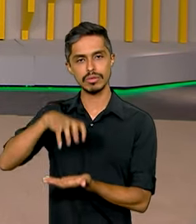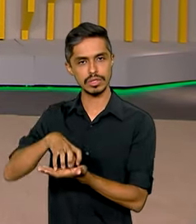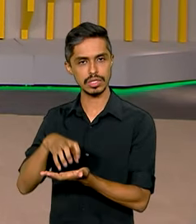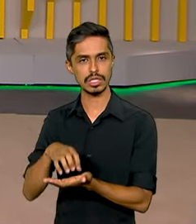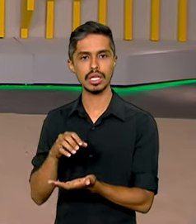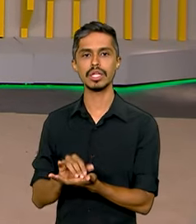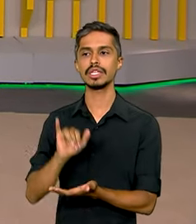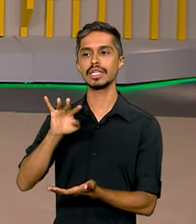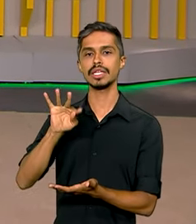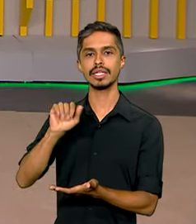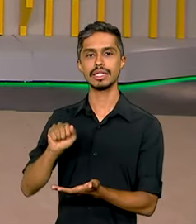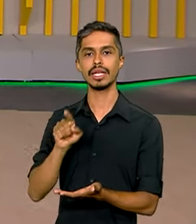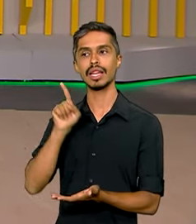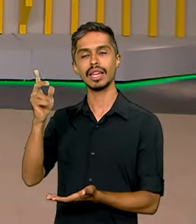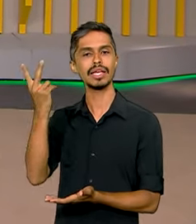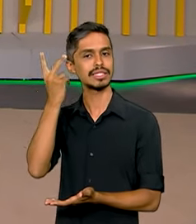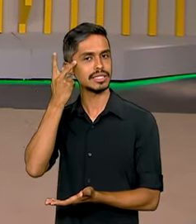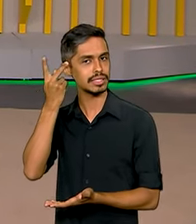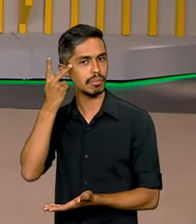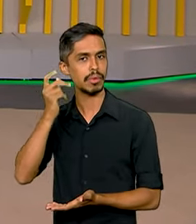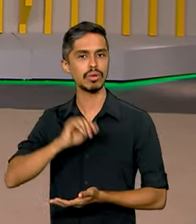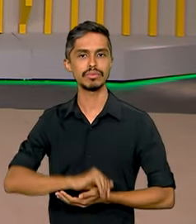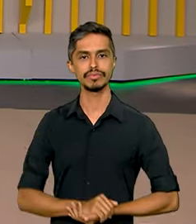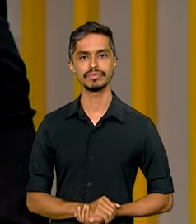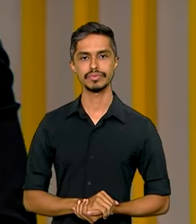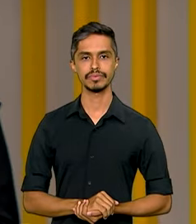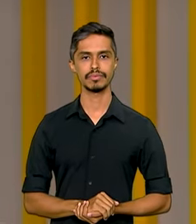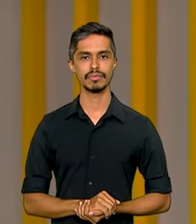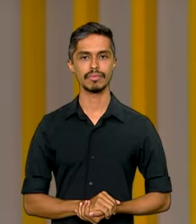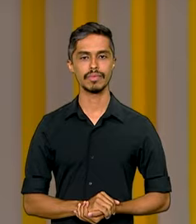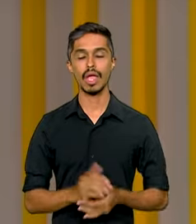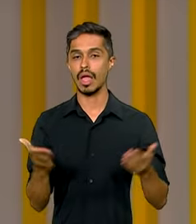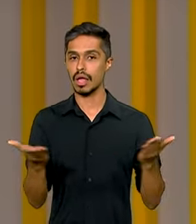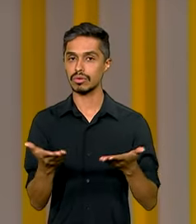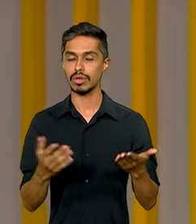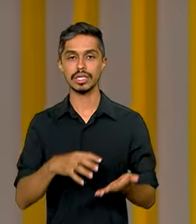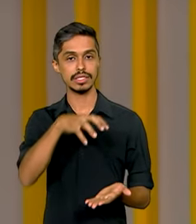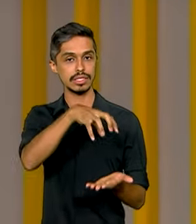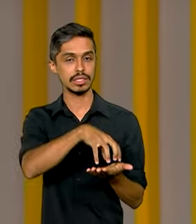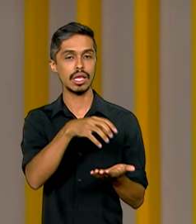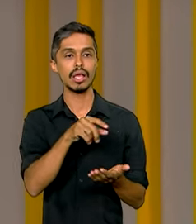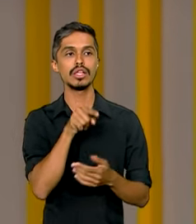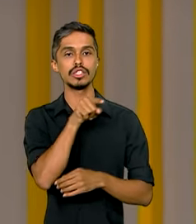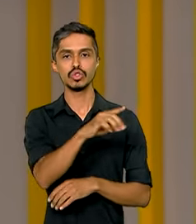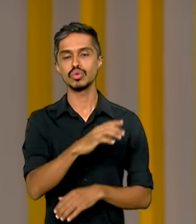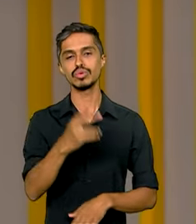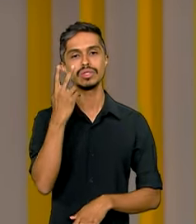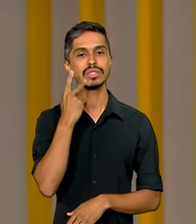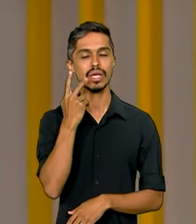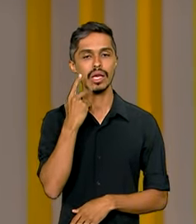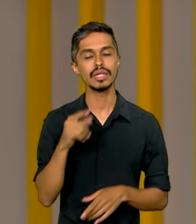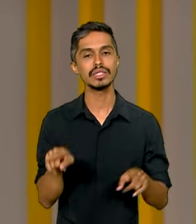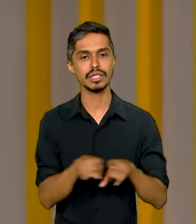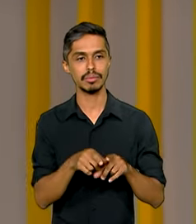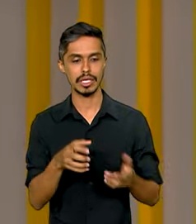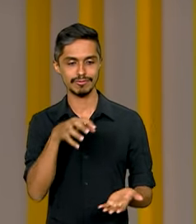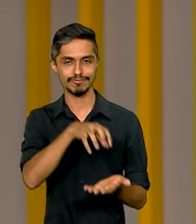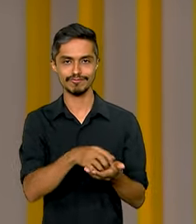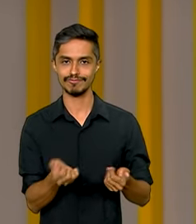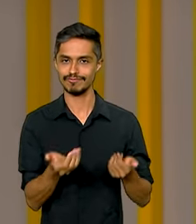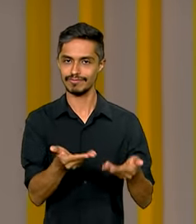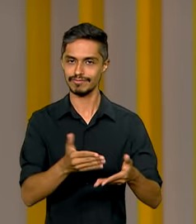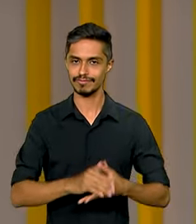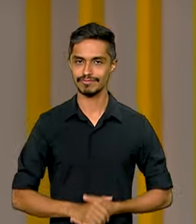ITA em São José dos Campos, no interior de São Paulo. Agora, a cidade de Fortaleza, no Ceará, também vai ganhar um campus da